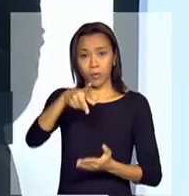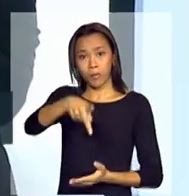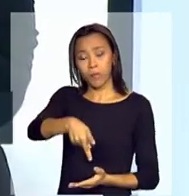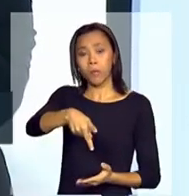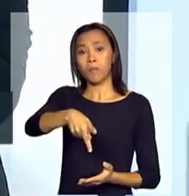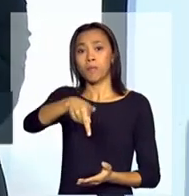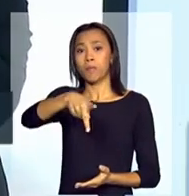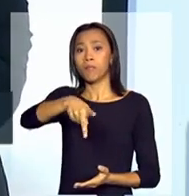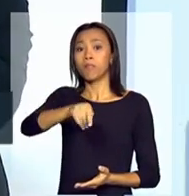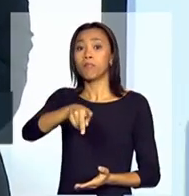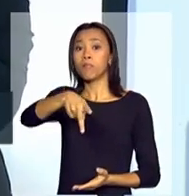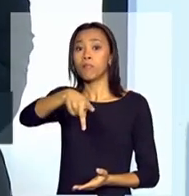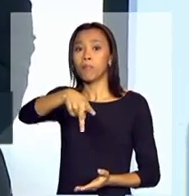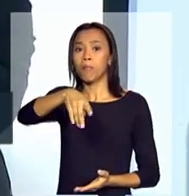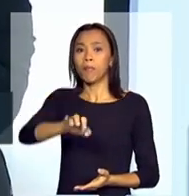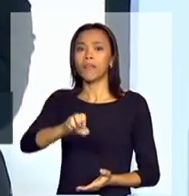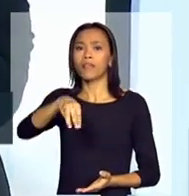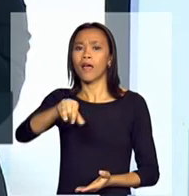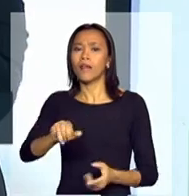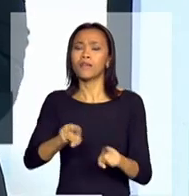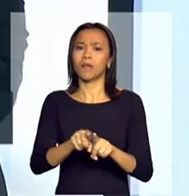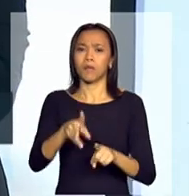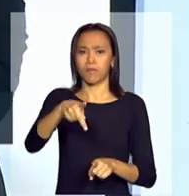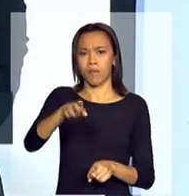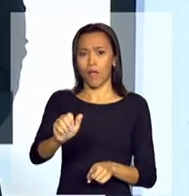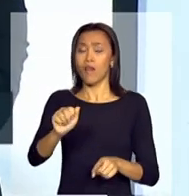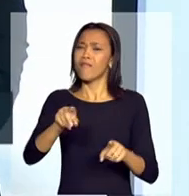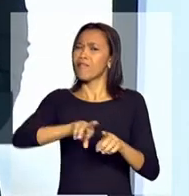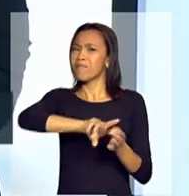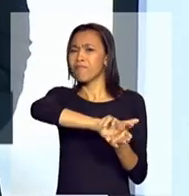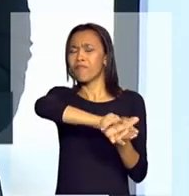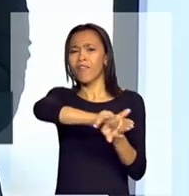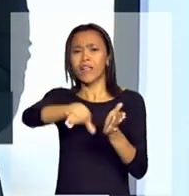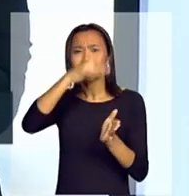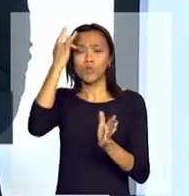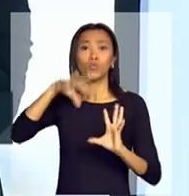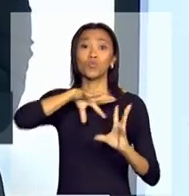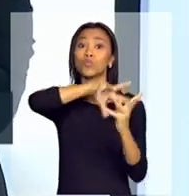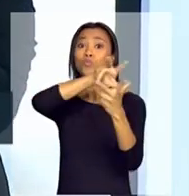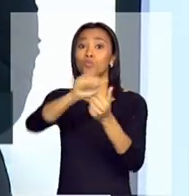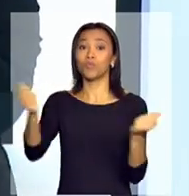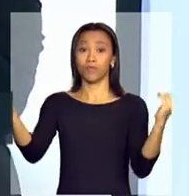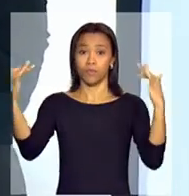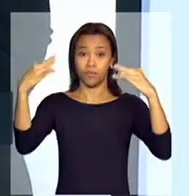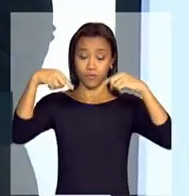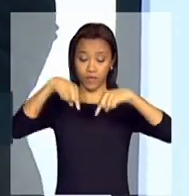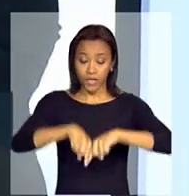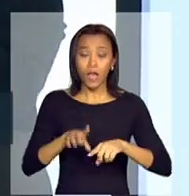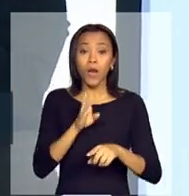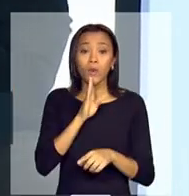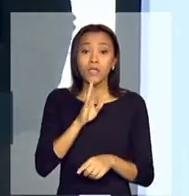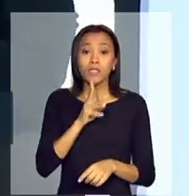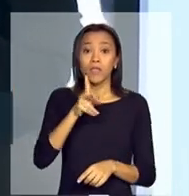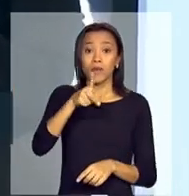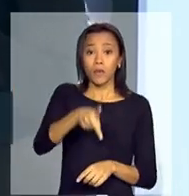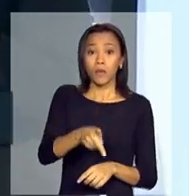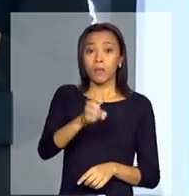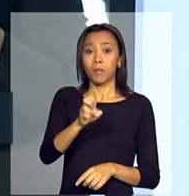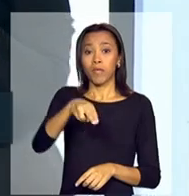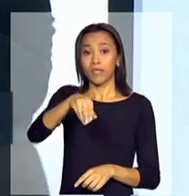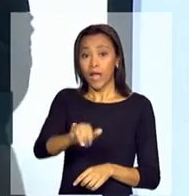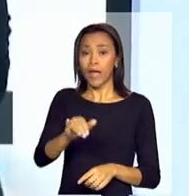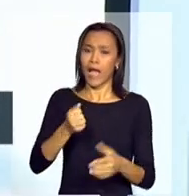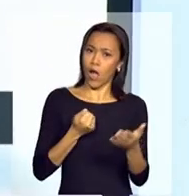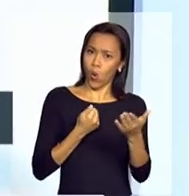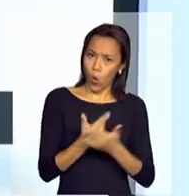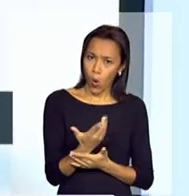aconteceu no PNAE é um exemplo maravilhoso. Tem gente do mundo todo conhecer aqui o PNAE, que é você usar a compra da merenda escolar